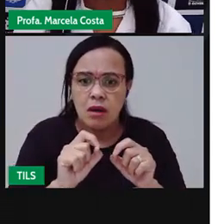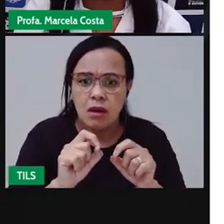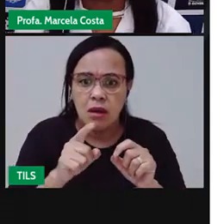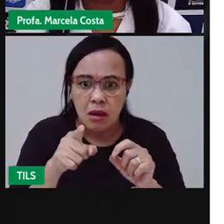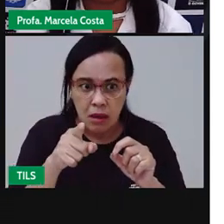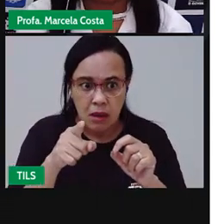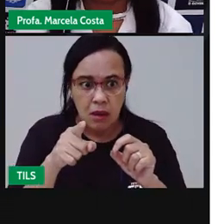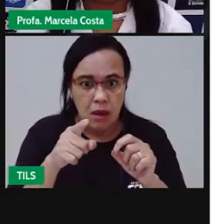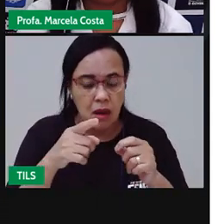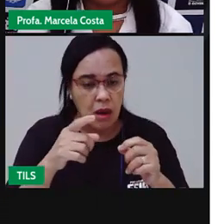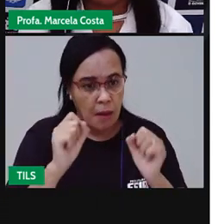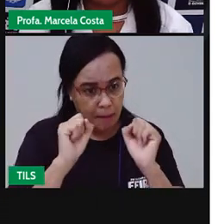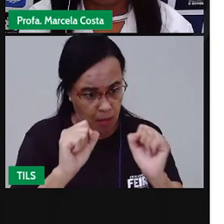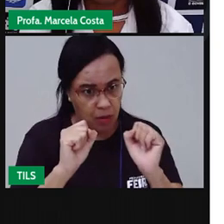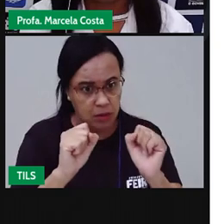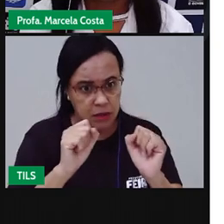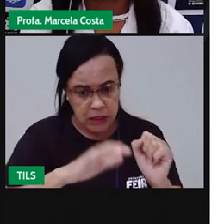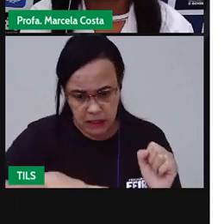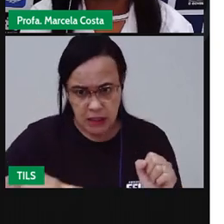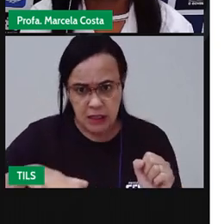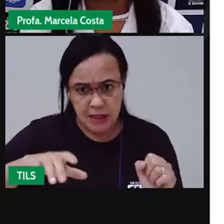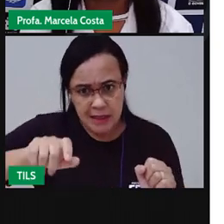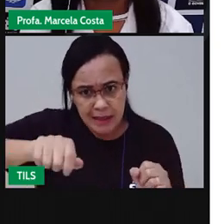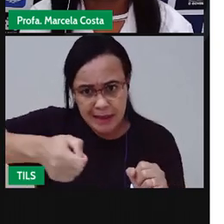Criança pode mexer no fogão?